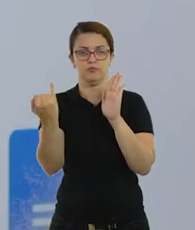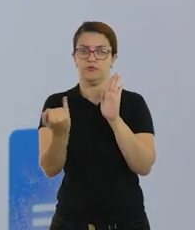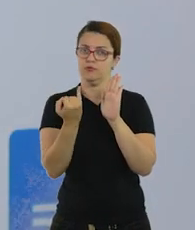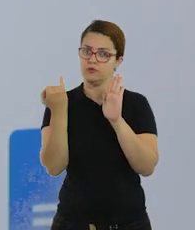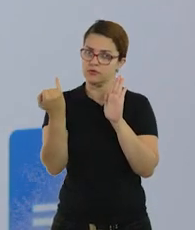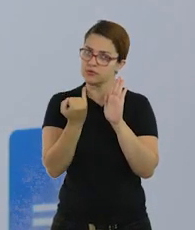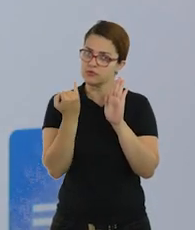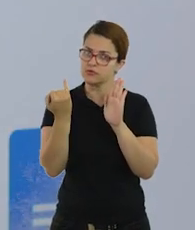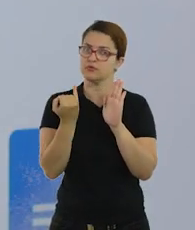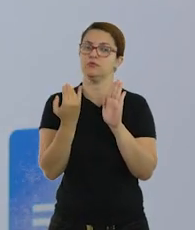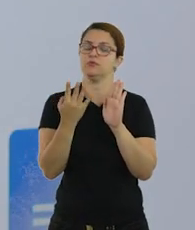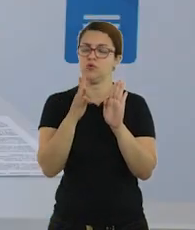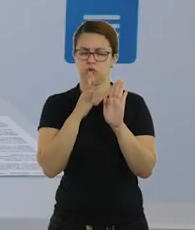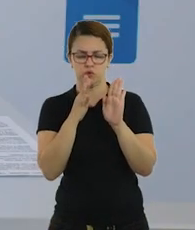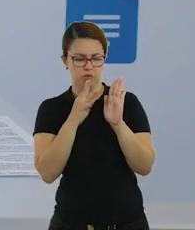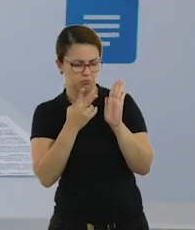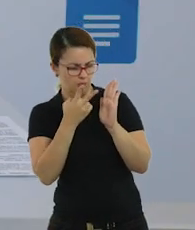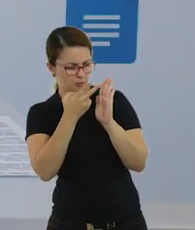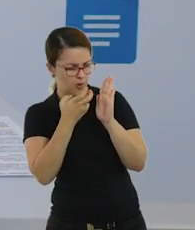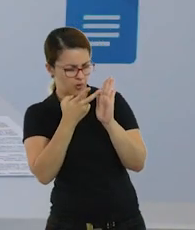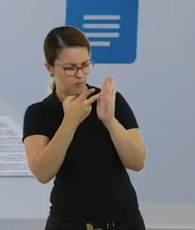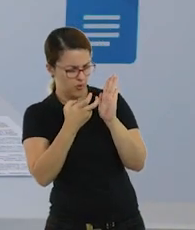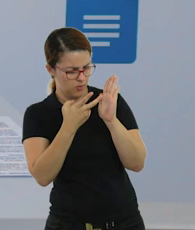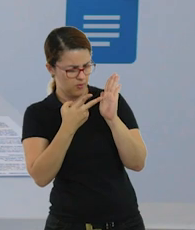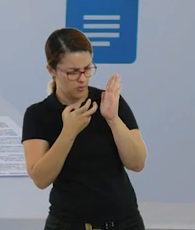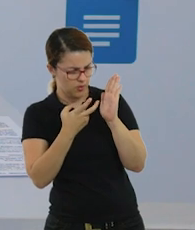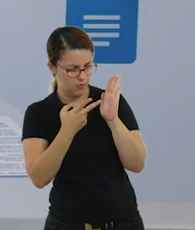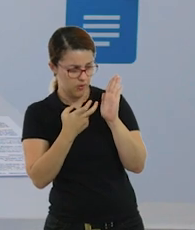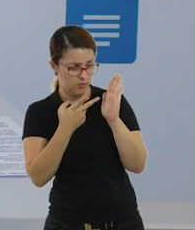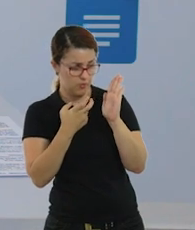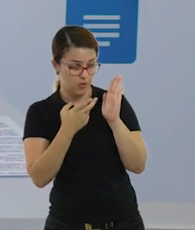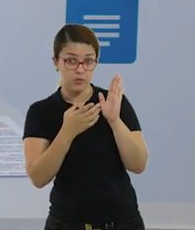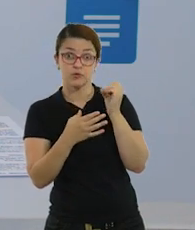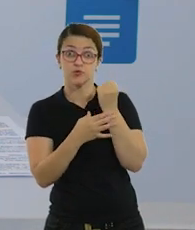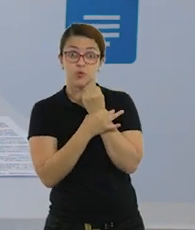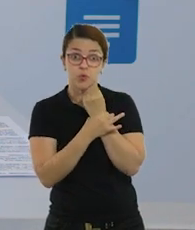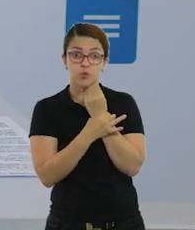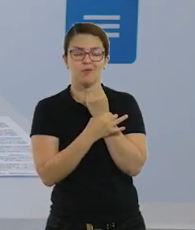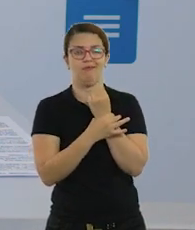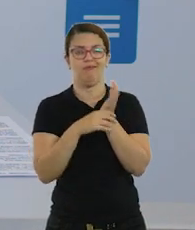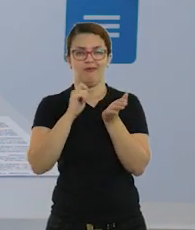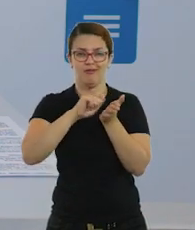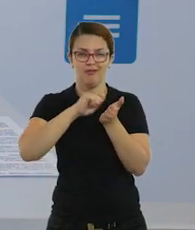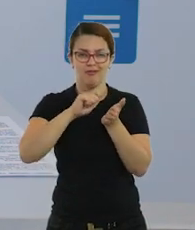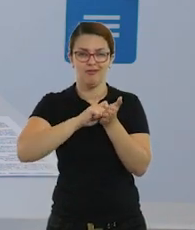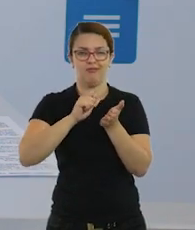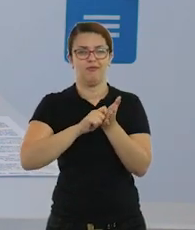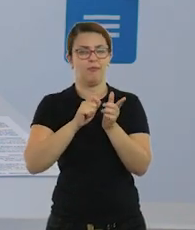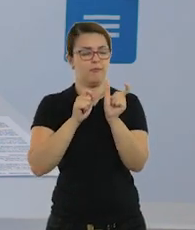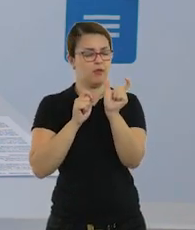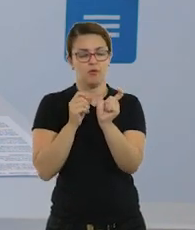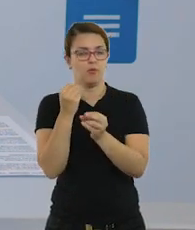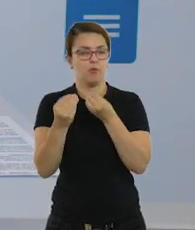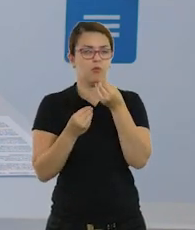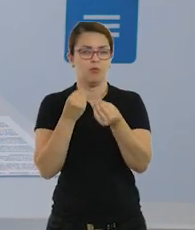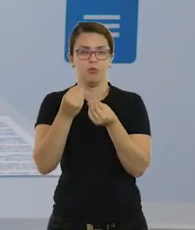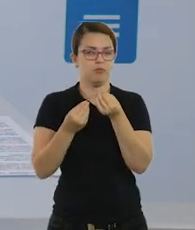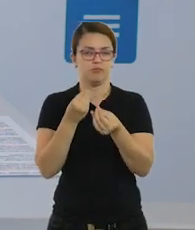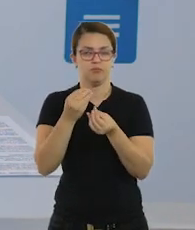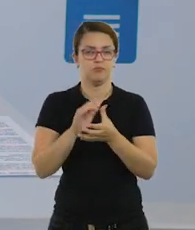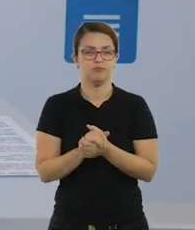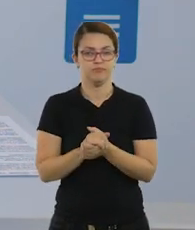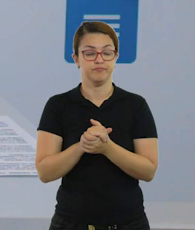eles conheçam as letras do alfabeto para que eles se sintam seguros na escrita das palavras. Então, como que deve ser feita essa leitura?